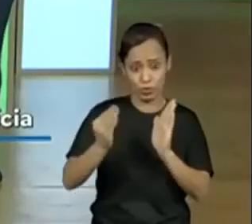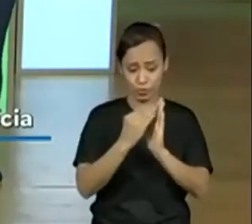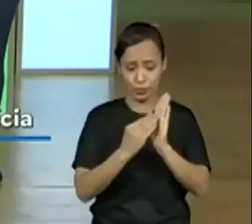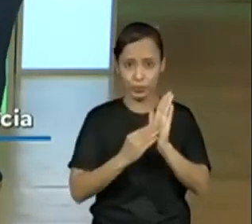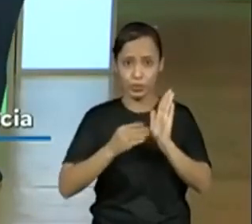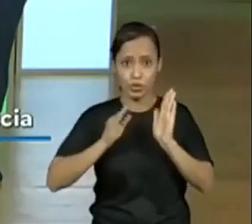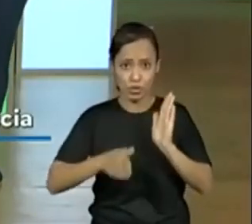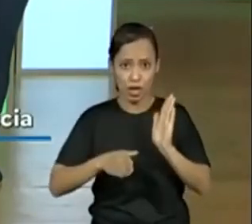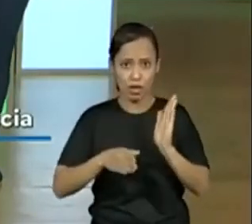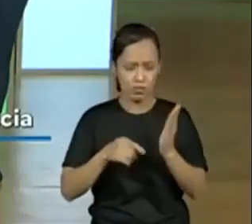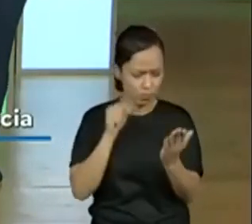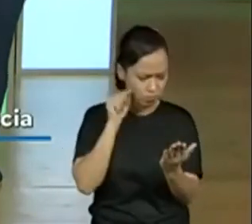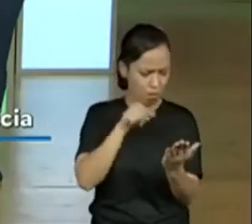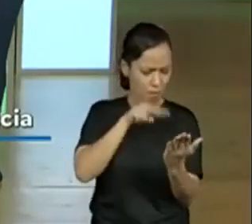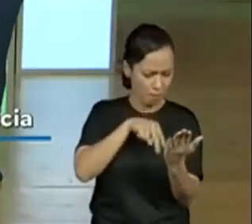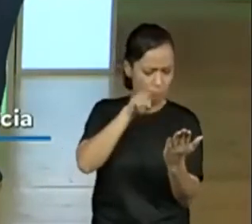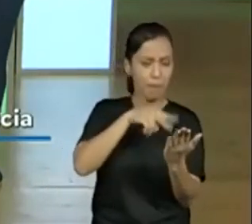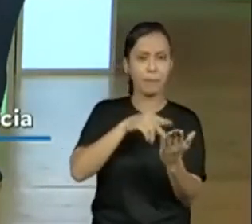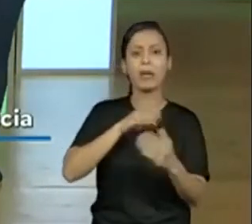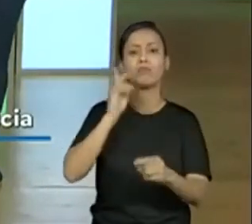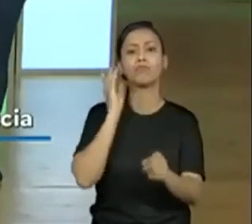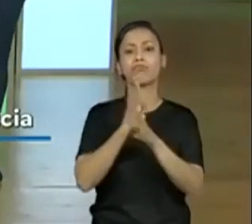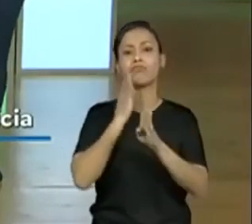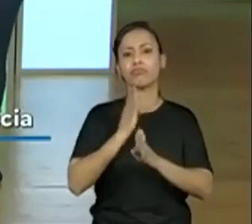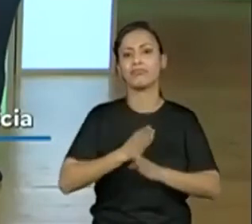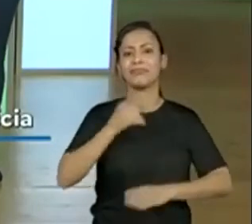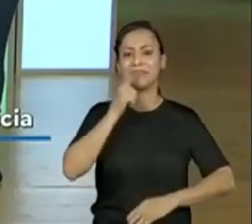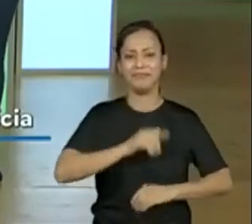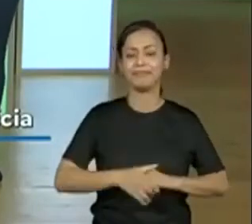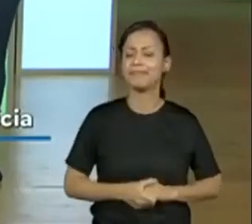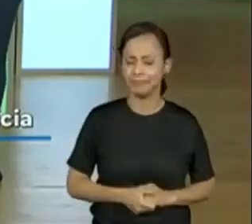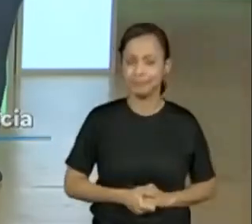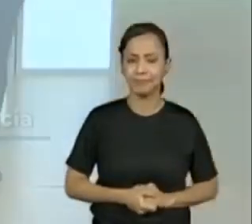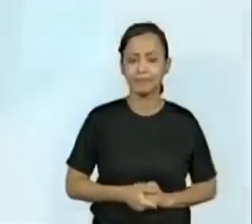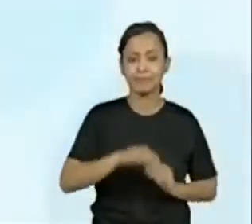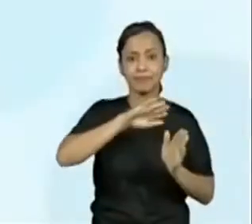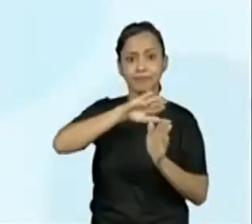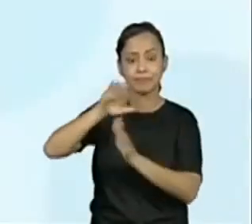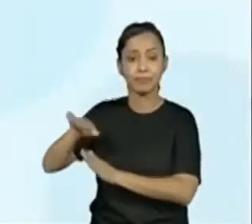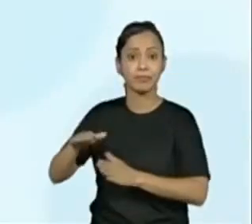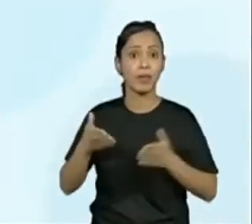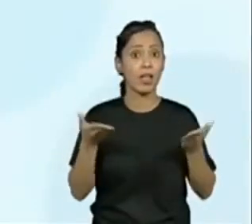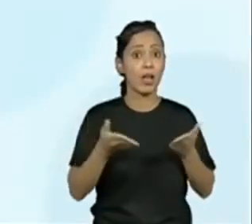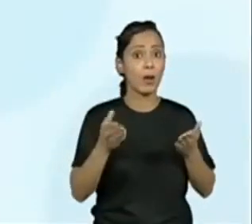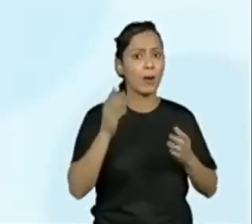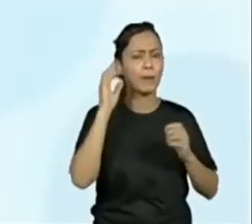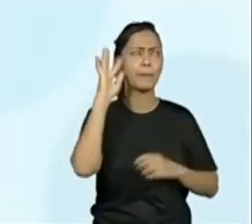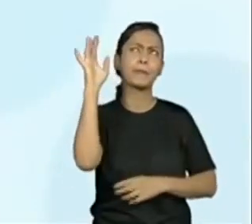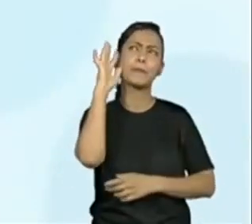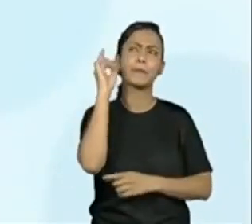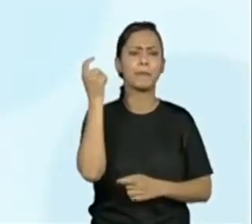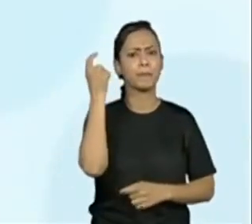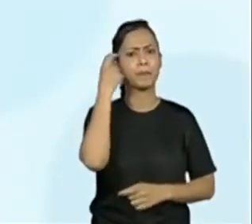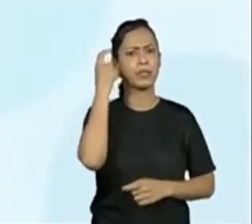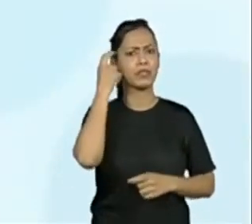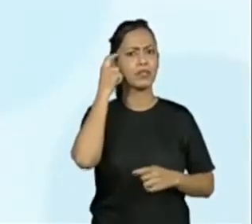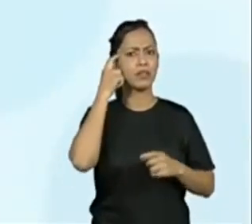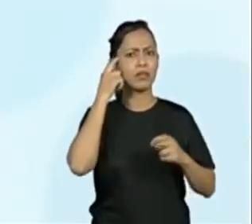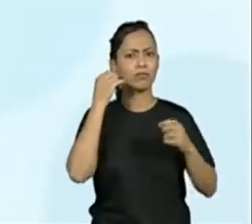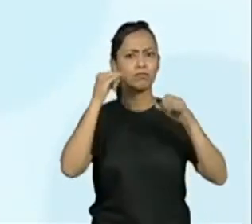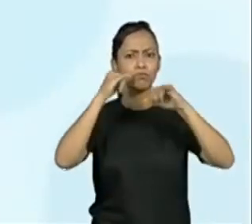as habilidades que serão trabalhadas. Isso mesmo. Reflexões sobre o título da notícia. Então, ontem,